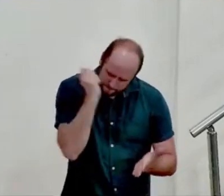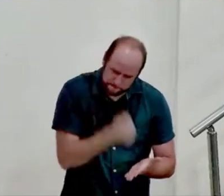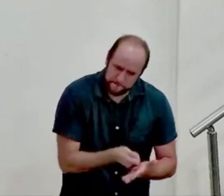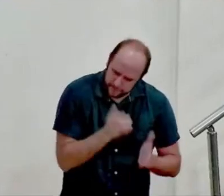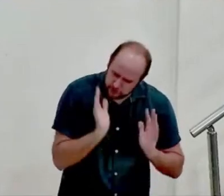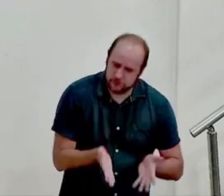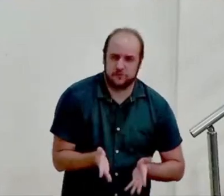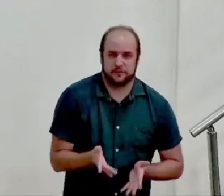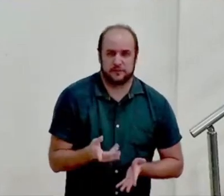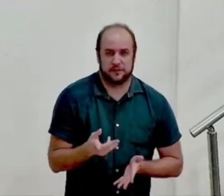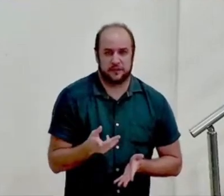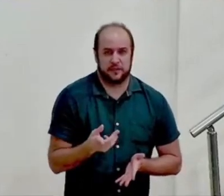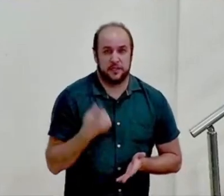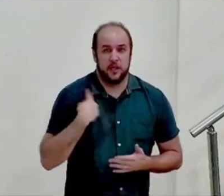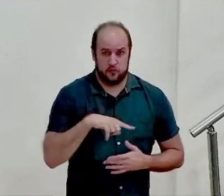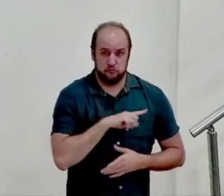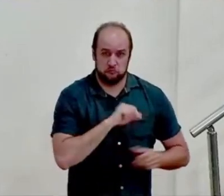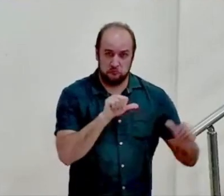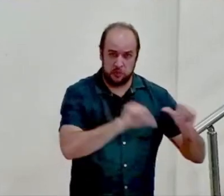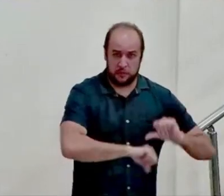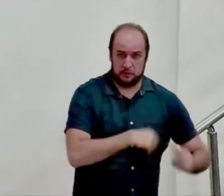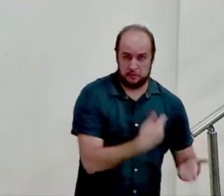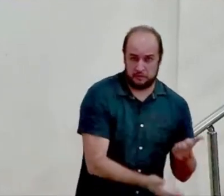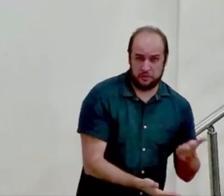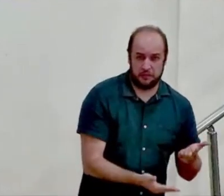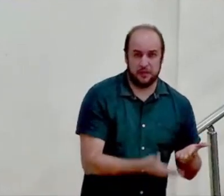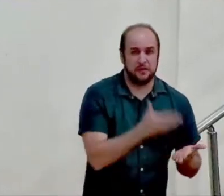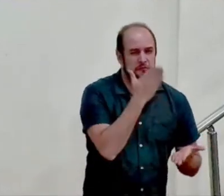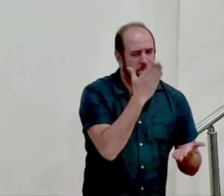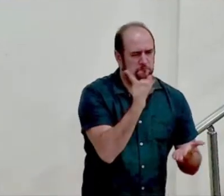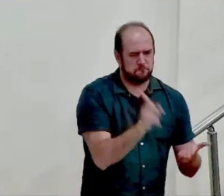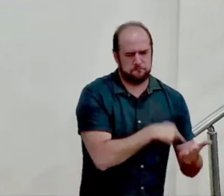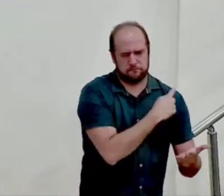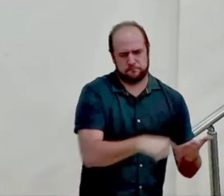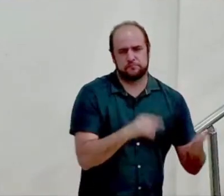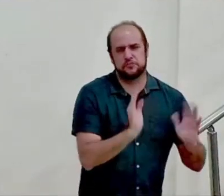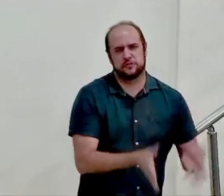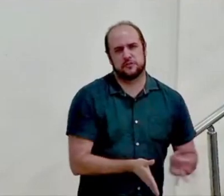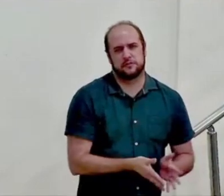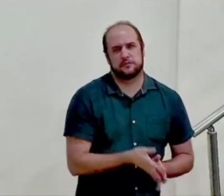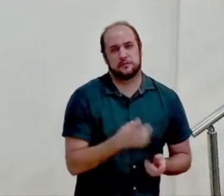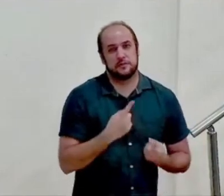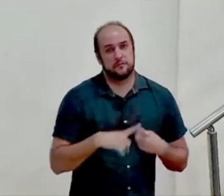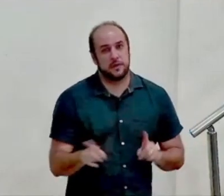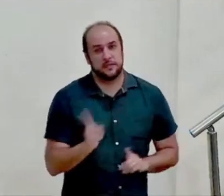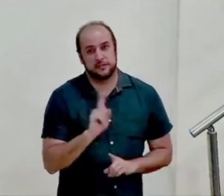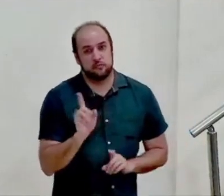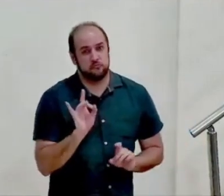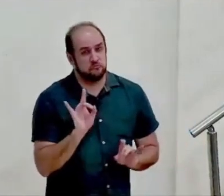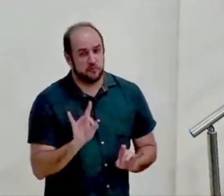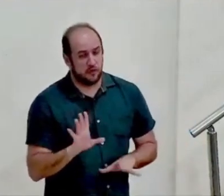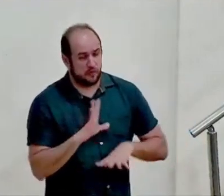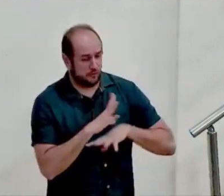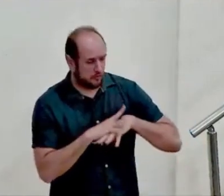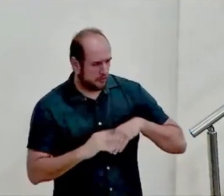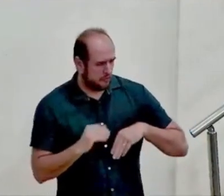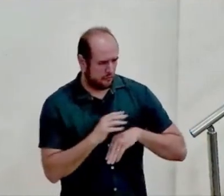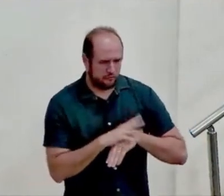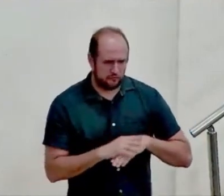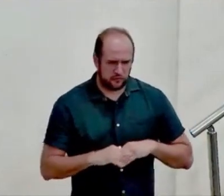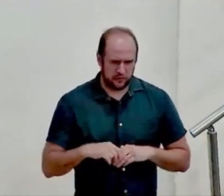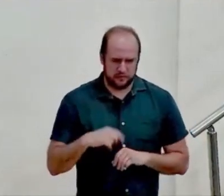nossa penalidade foi cancelada mas você não deve receber esse conforto num espírito de